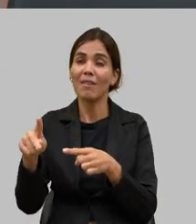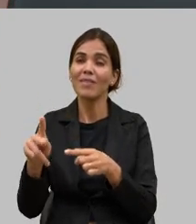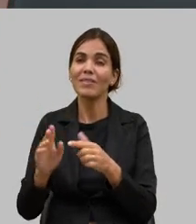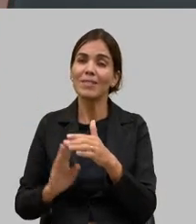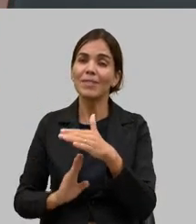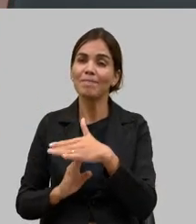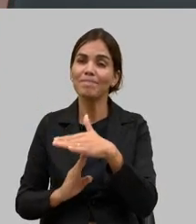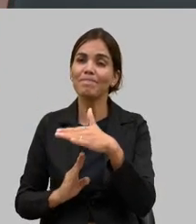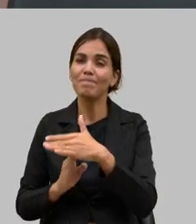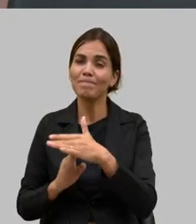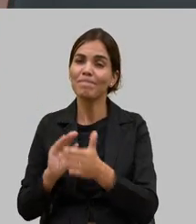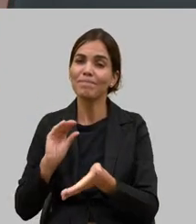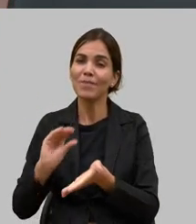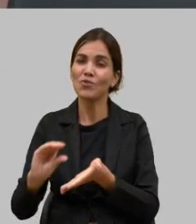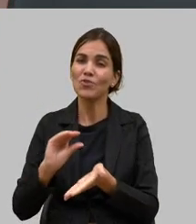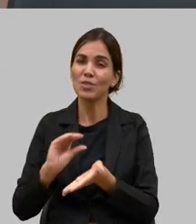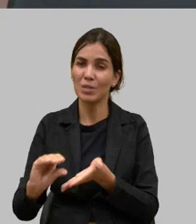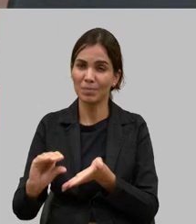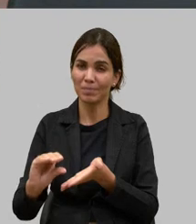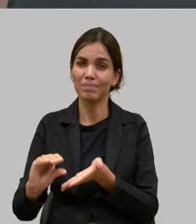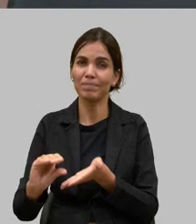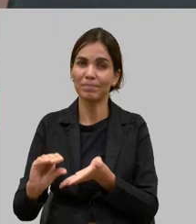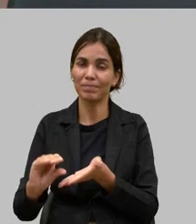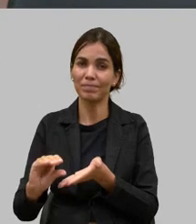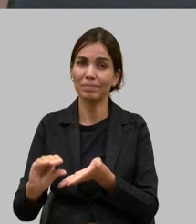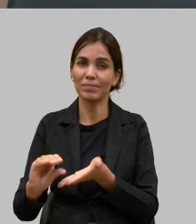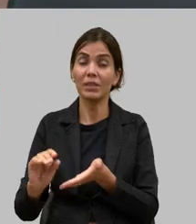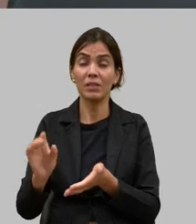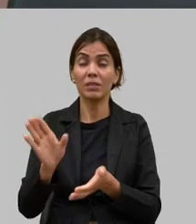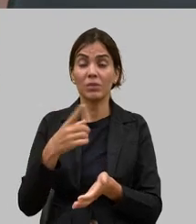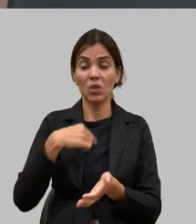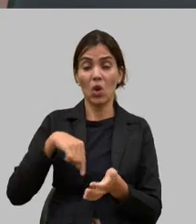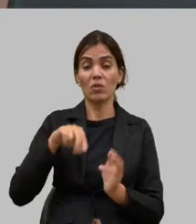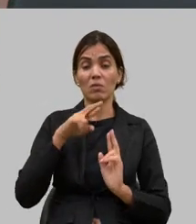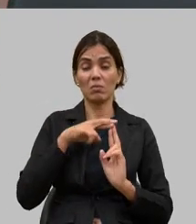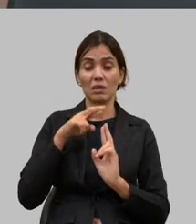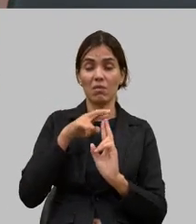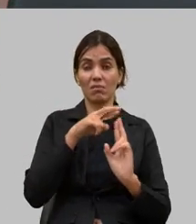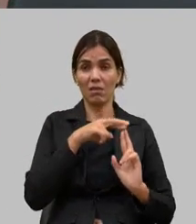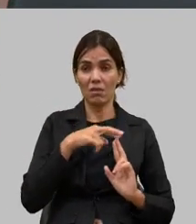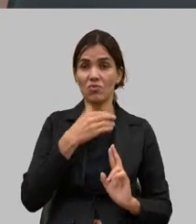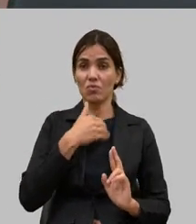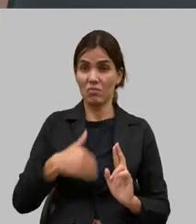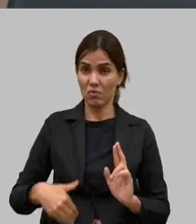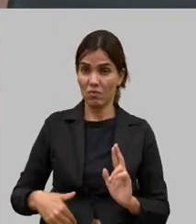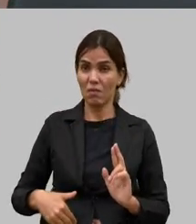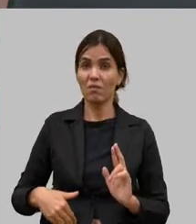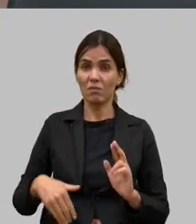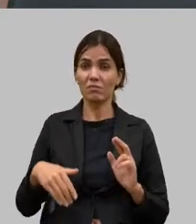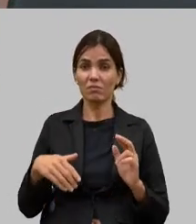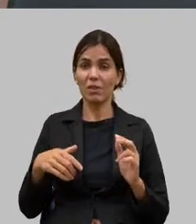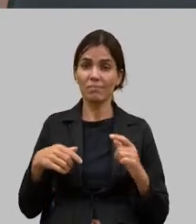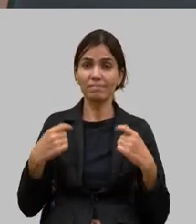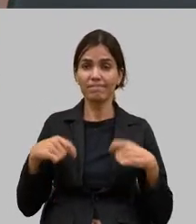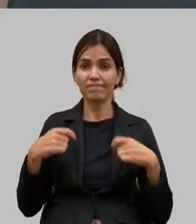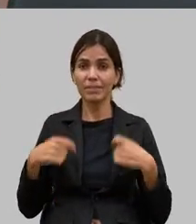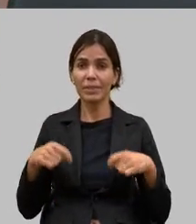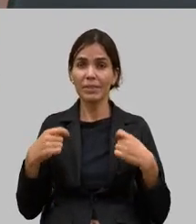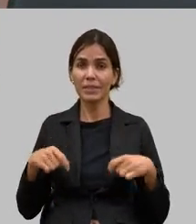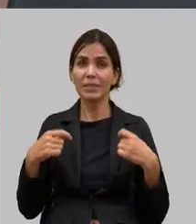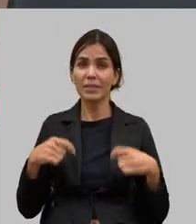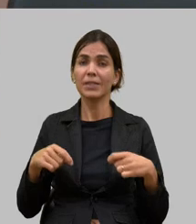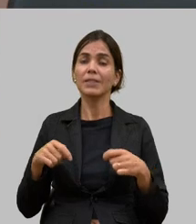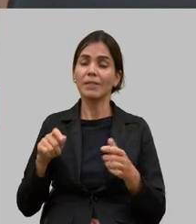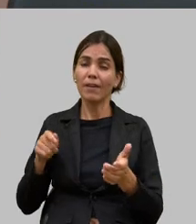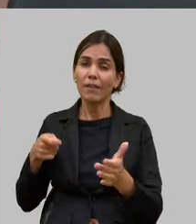cabe a nós representantes governo do estado de Minas Gerais ter essa sensibilidade de investir fazer